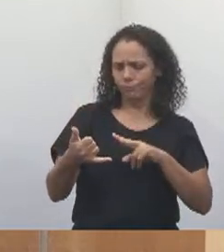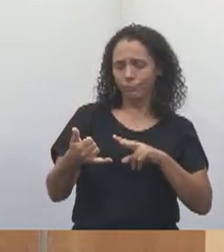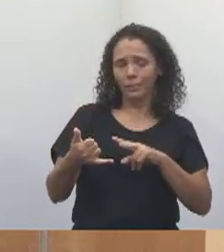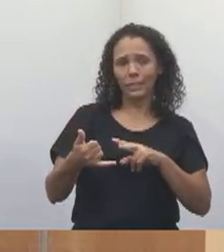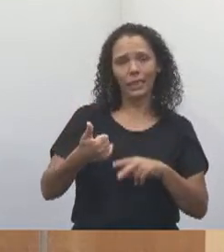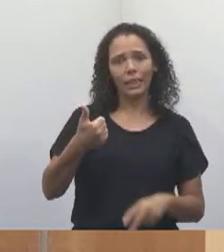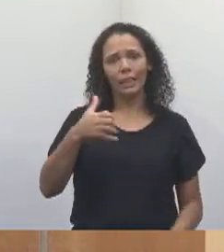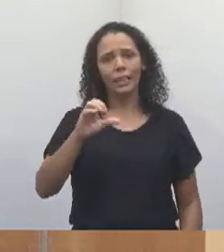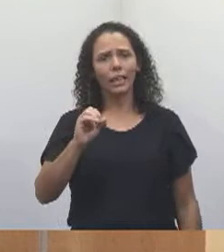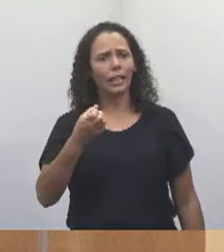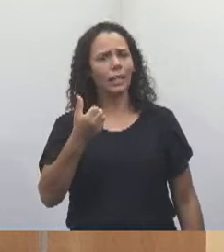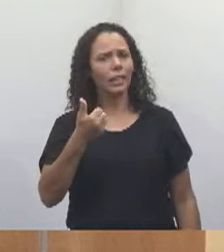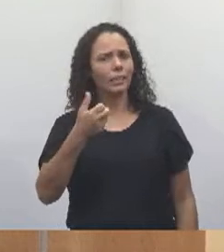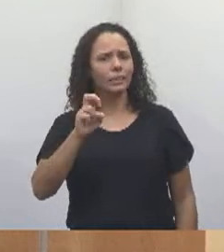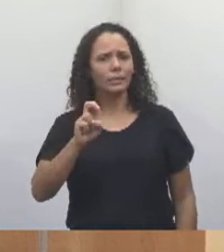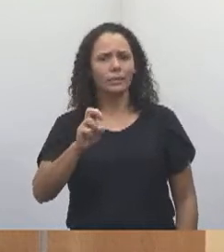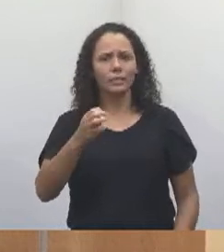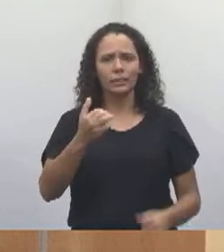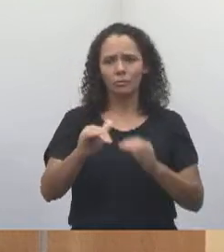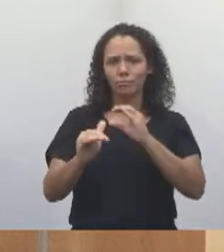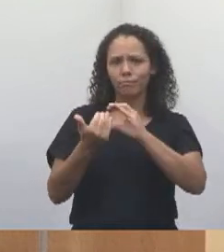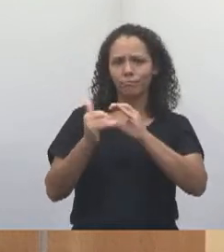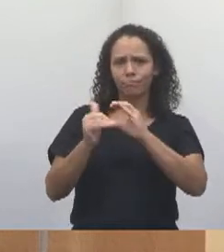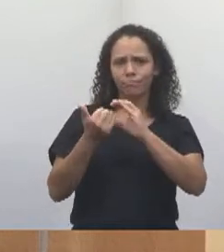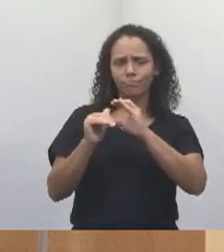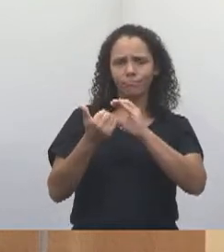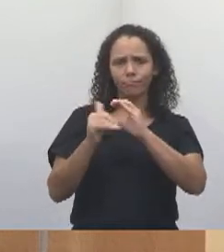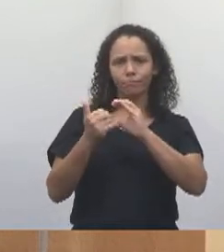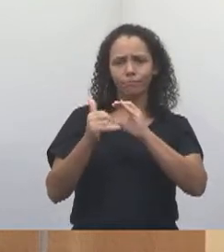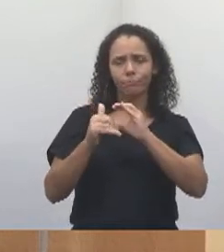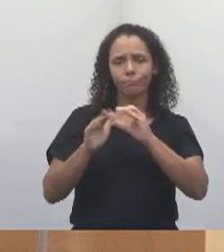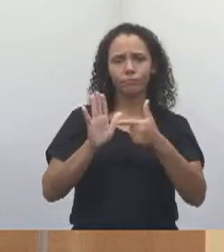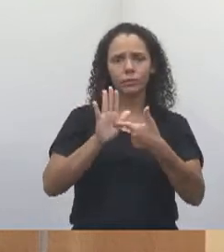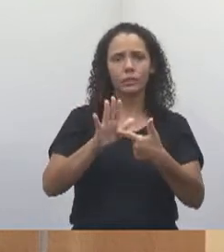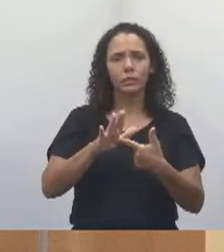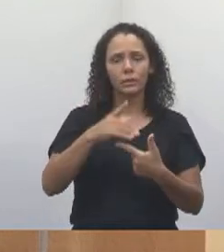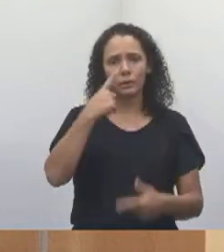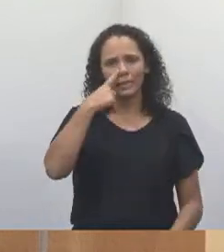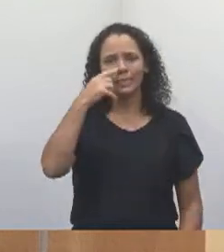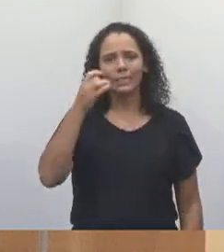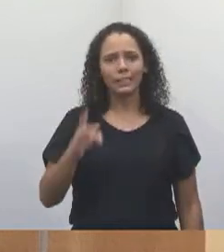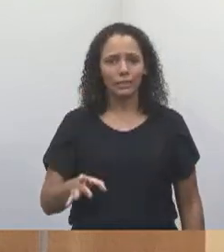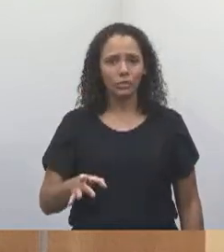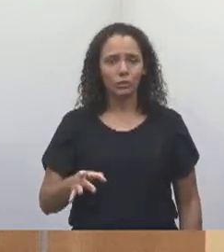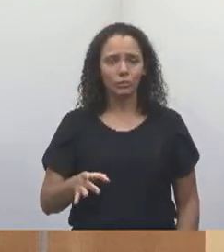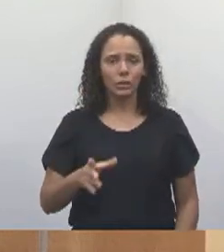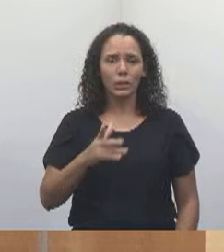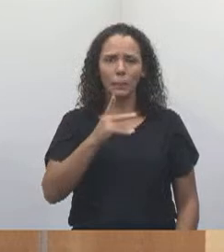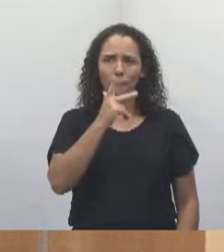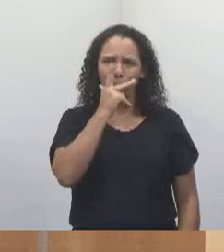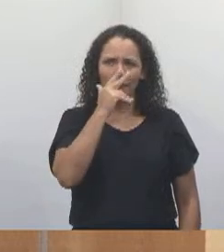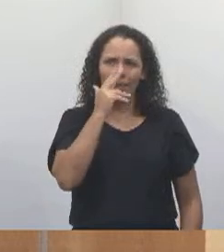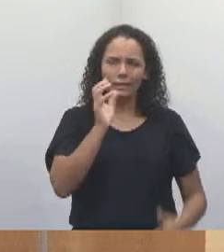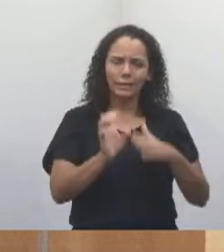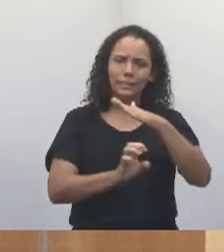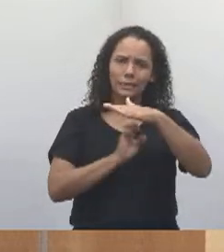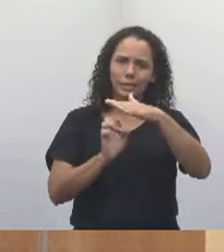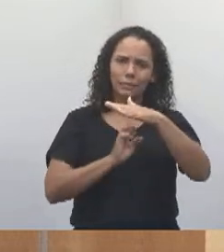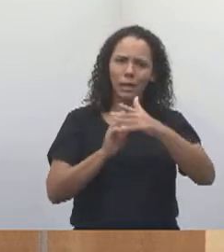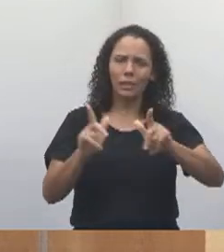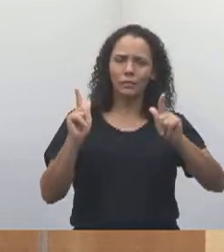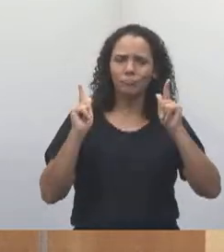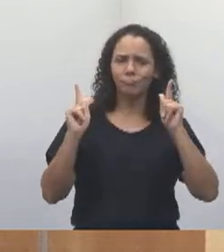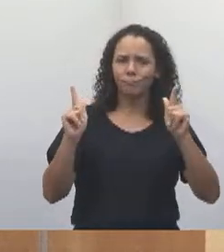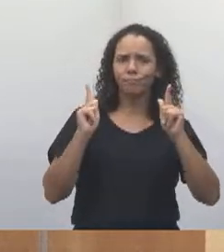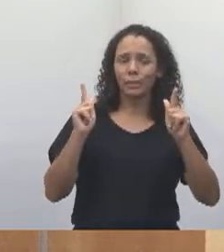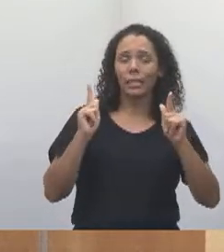umas 10, 15 mensagens ligadas à coleta de lixo. Parece que a empresa está ainda em greve,